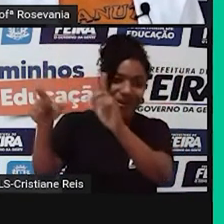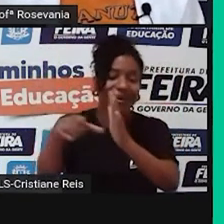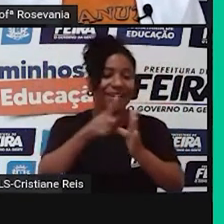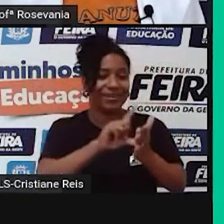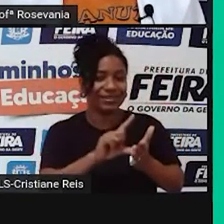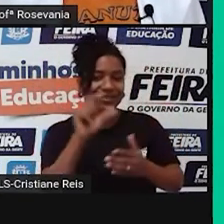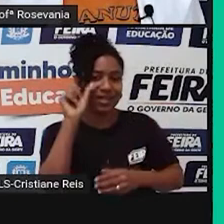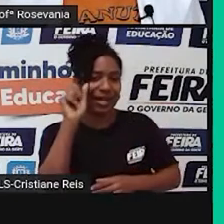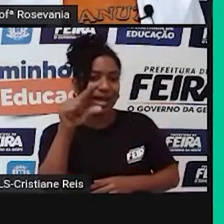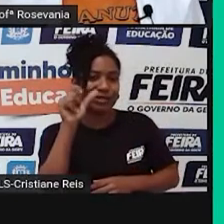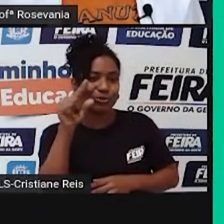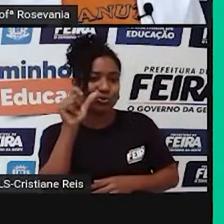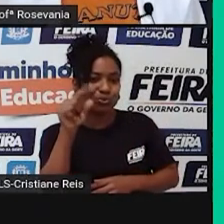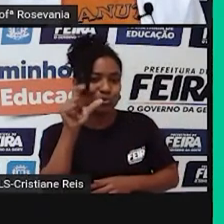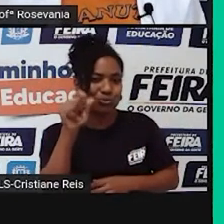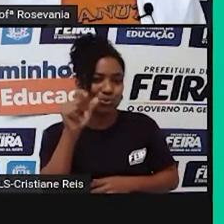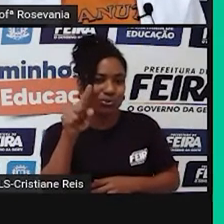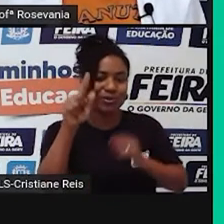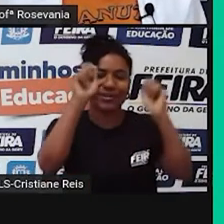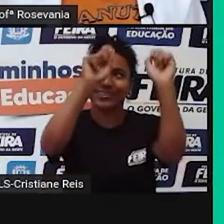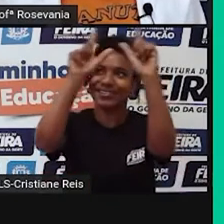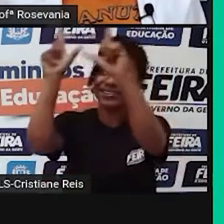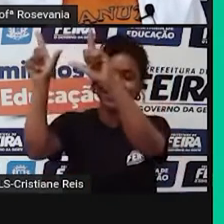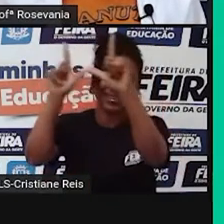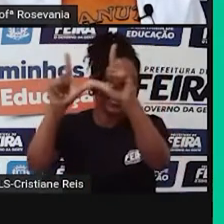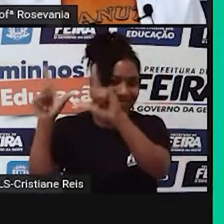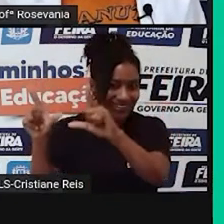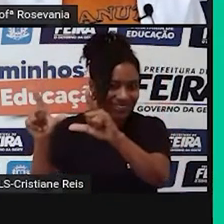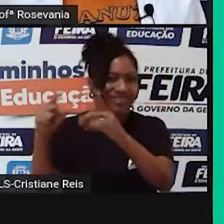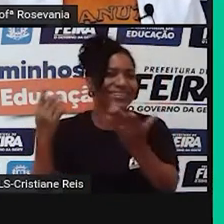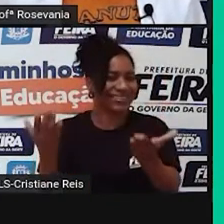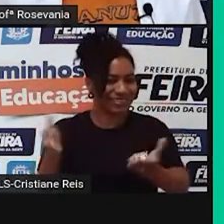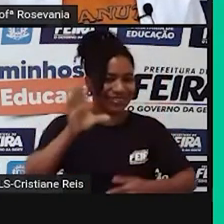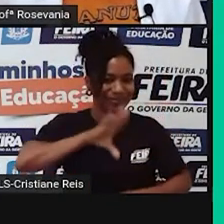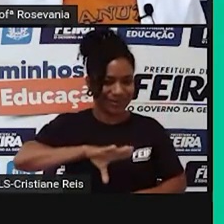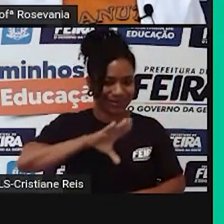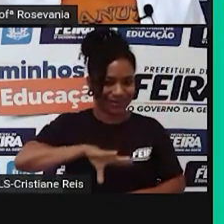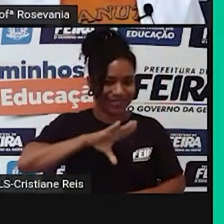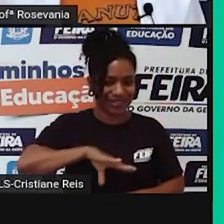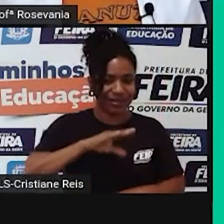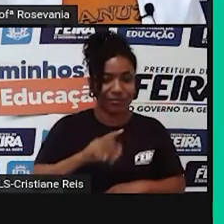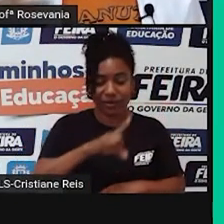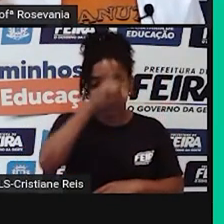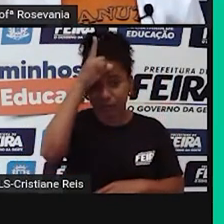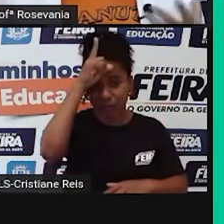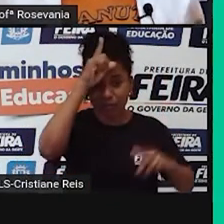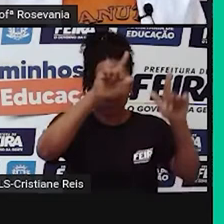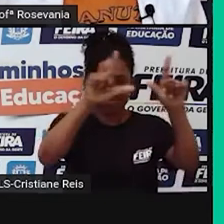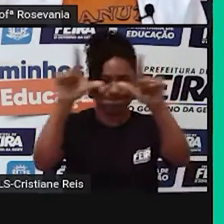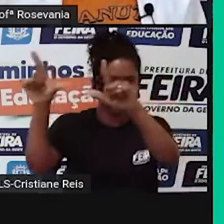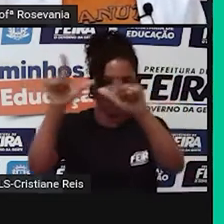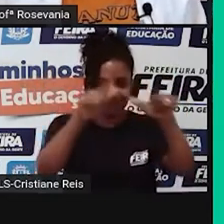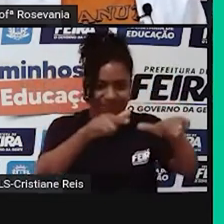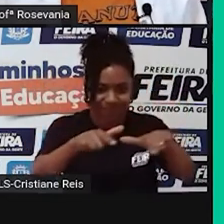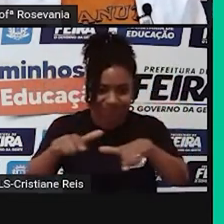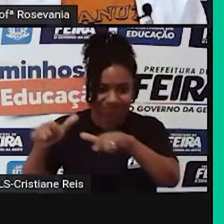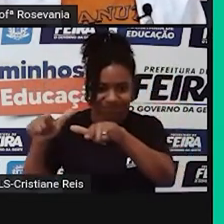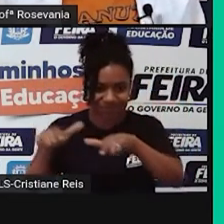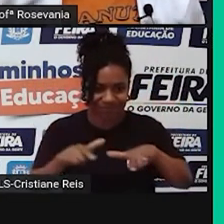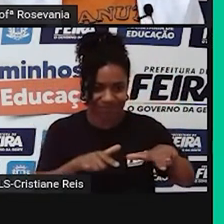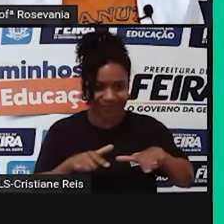por isso que dava até esse nome de azulejo, hoje são diversos tipos de azulejos, e não para a gente azulejar, né,